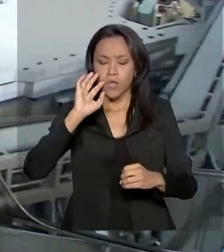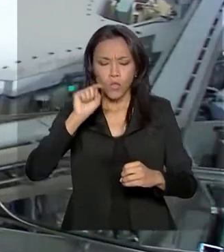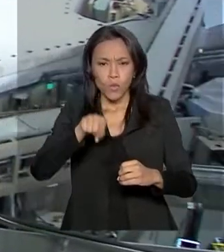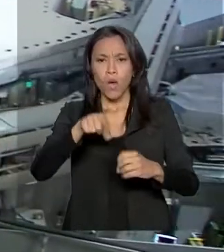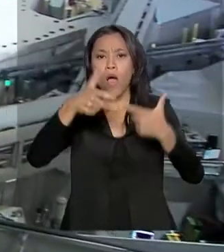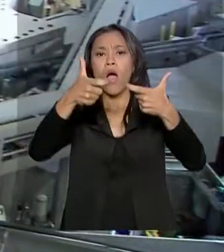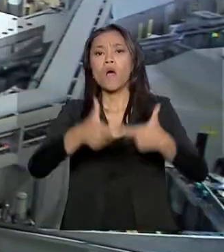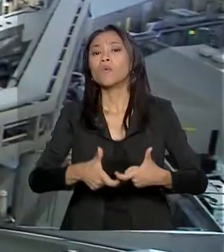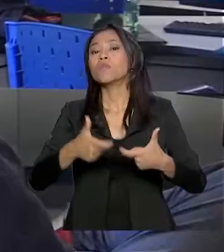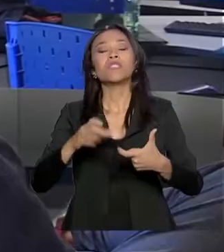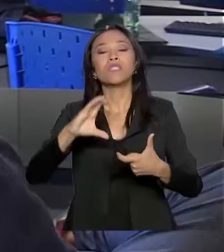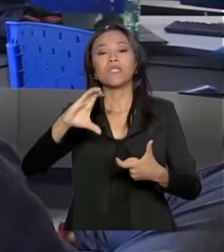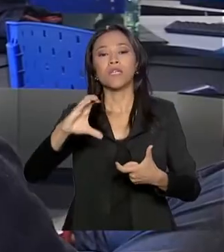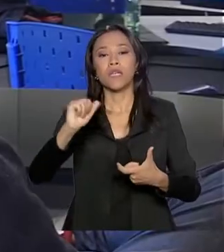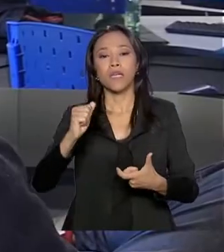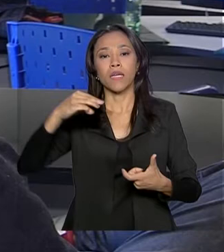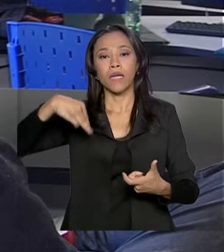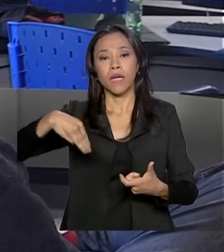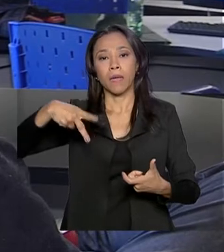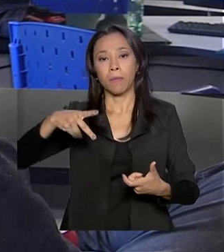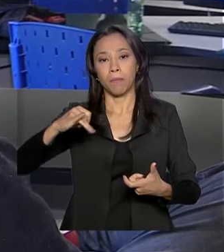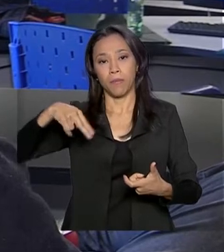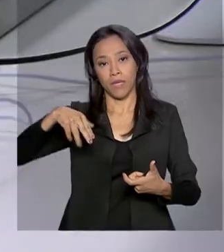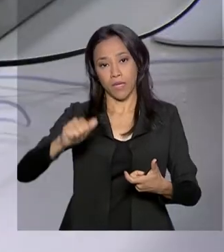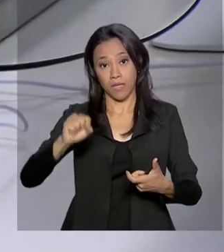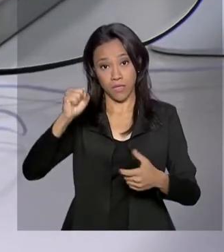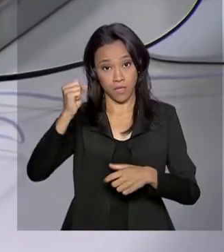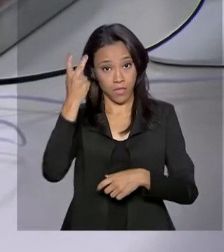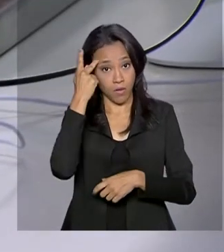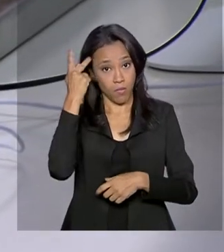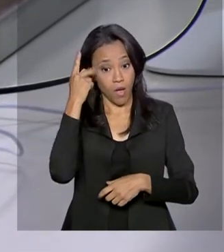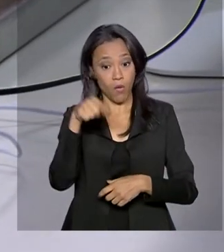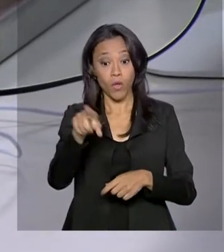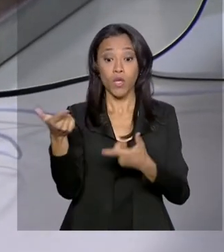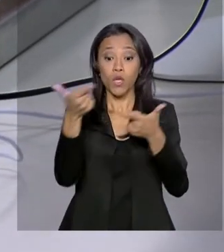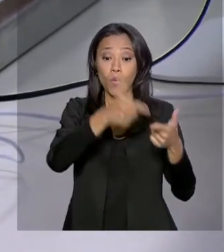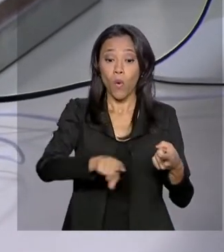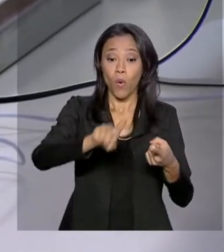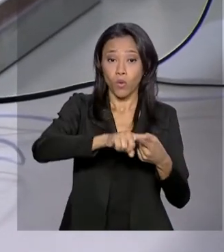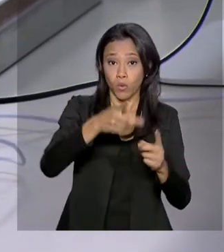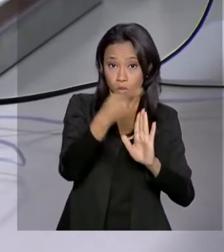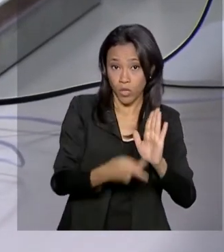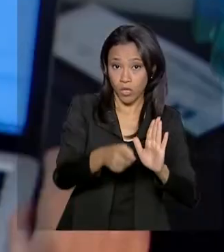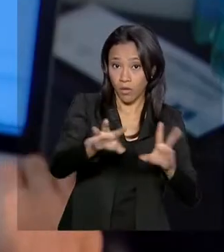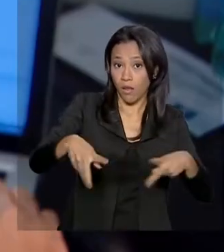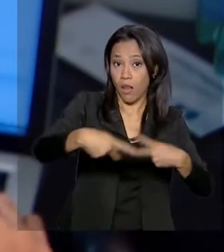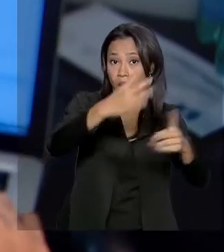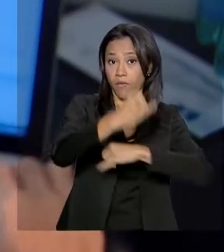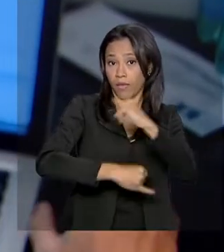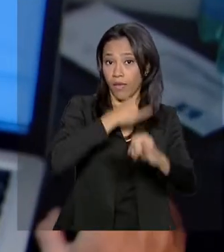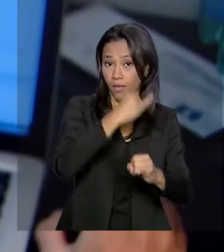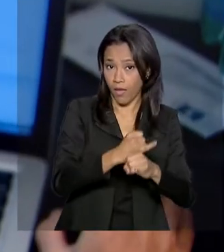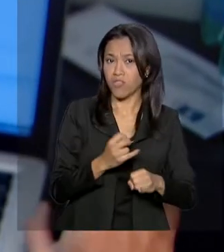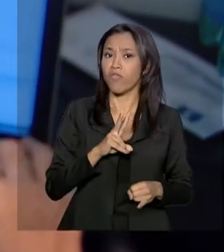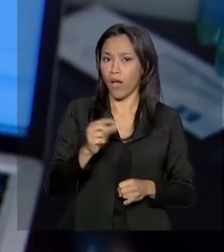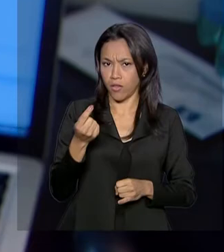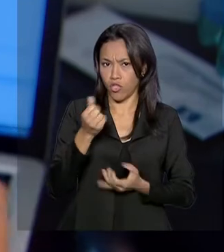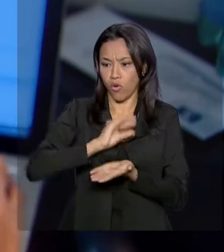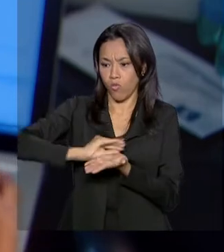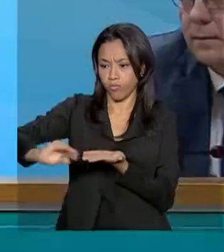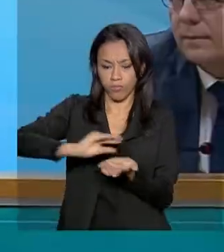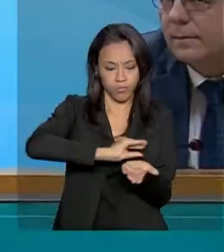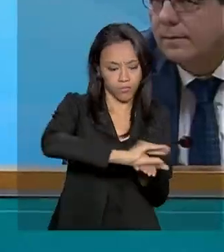localizado em Campinas, e o programa Conecta Brasil, que leva internet de banda larga para todo o país, também terão verbas